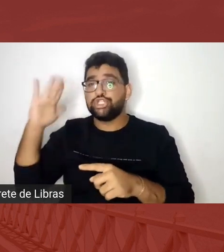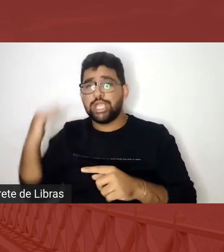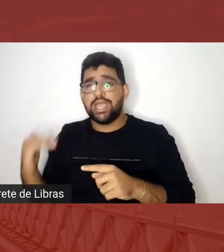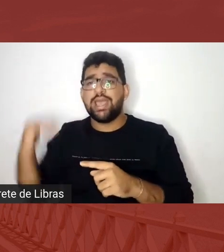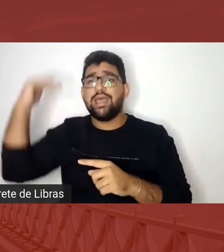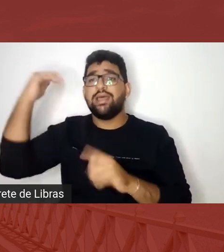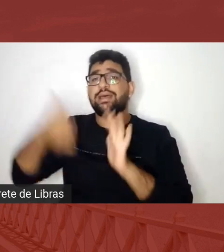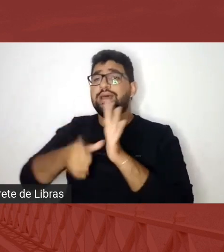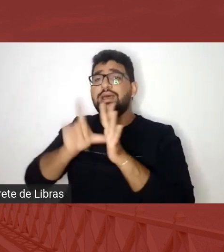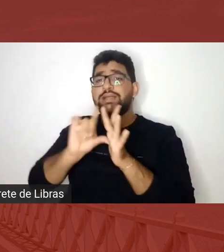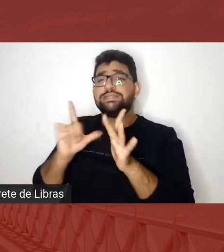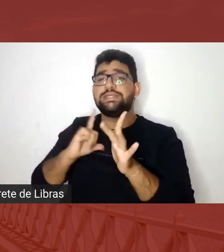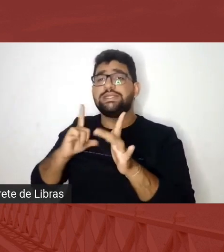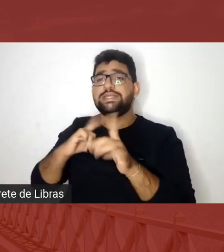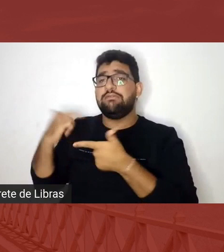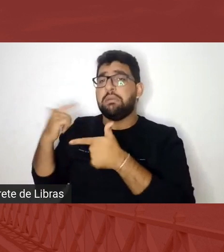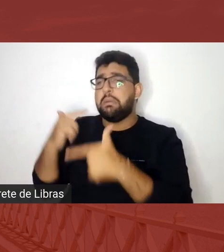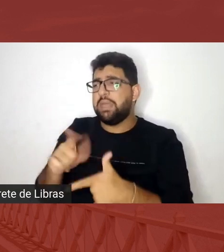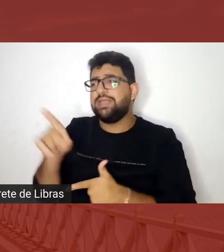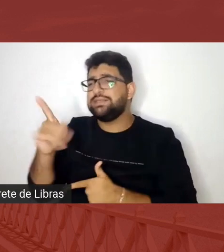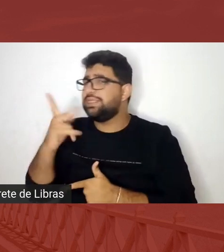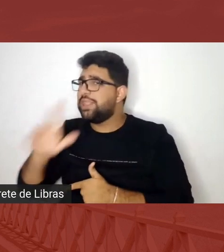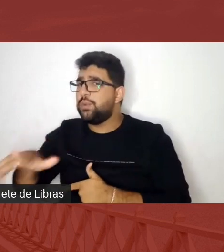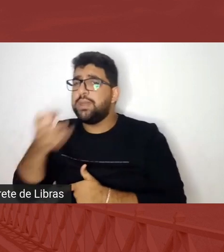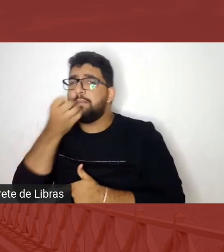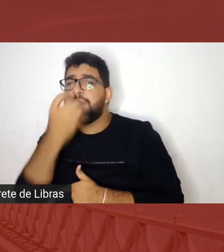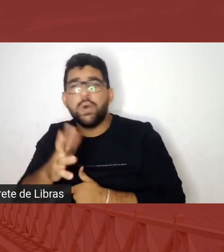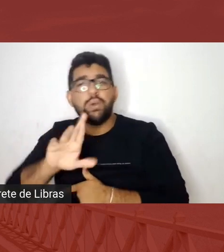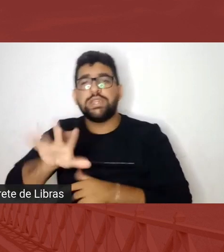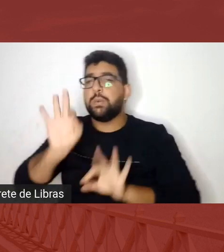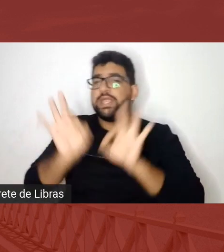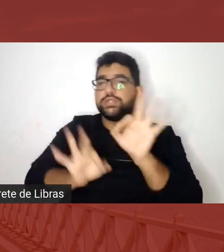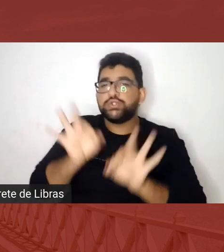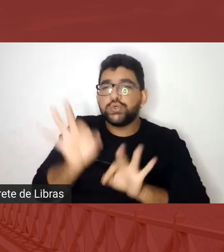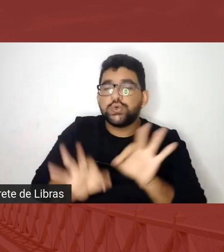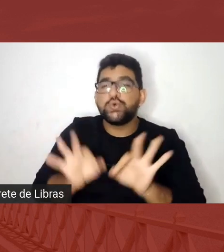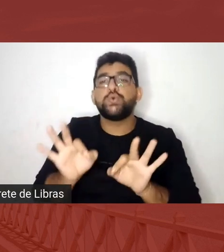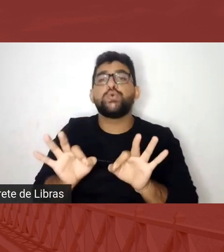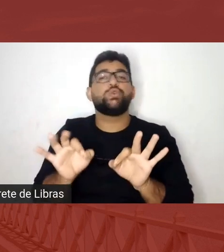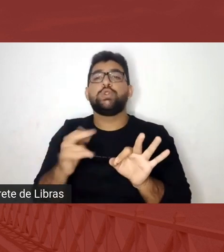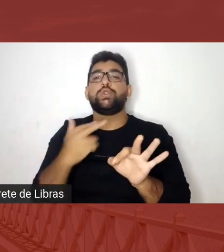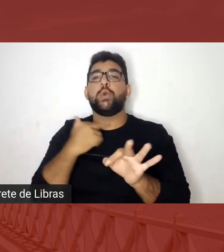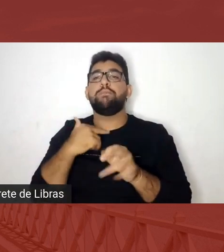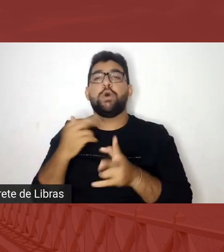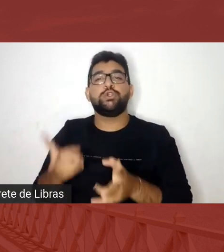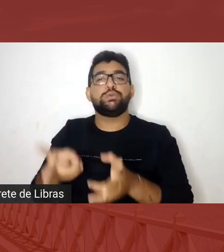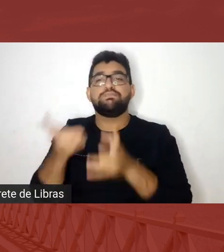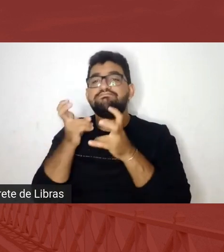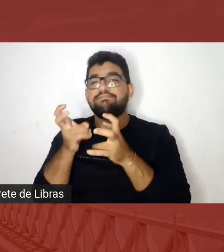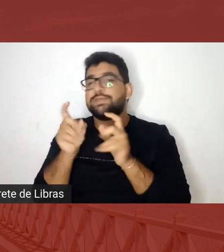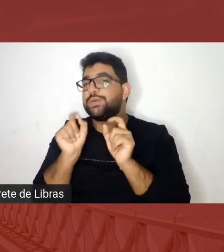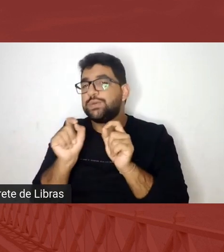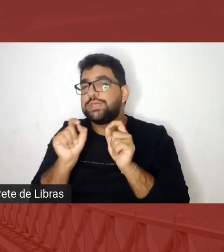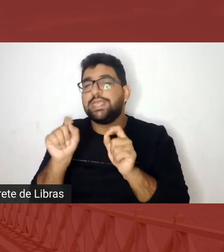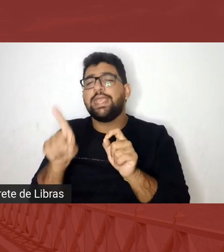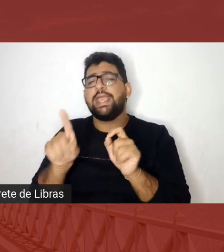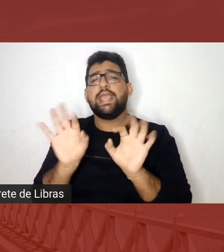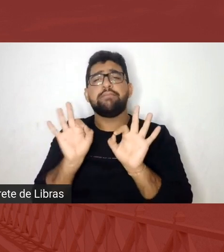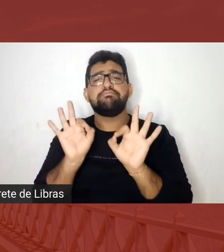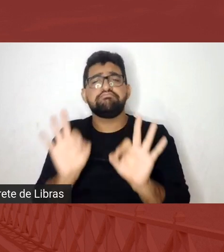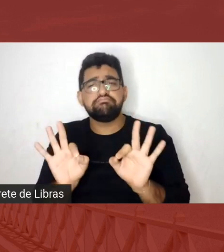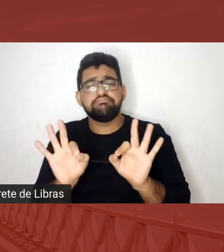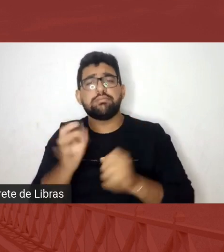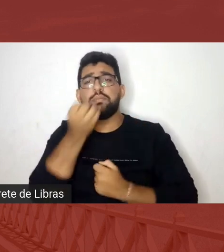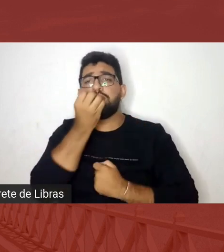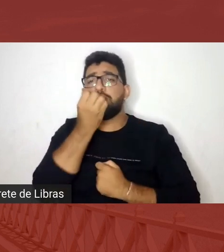de que isso não era bom, não era justo, não podia ser reconhecido como algo nobre. Todas as regras